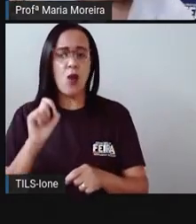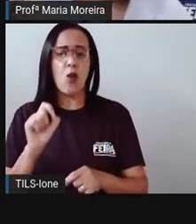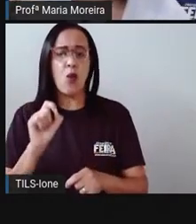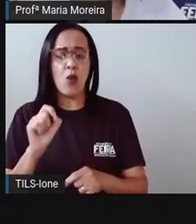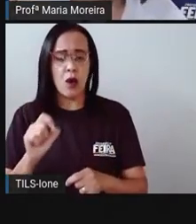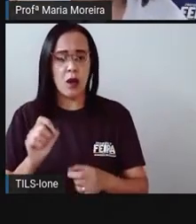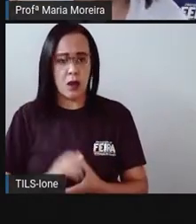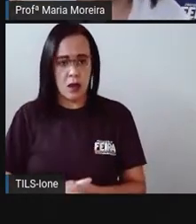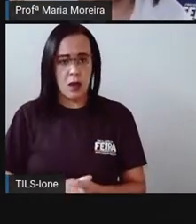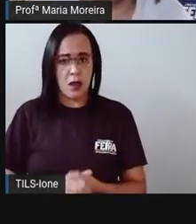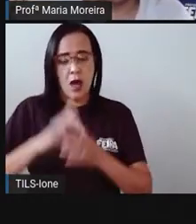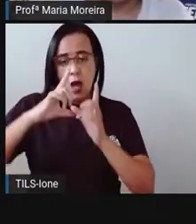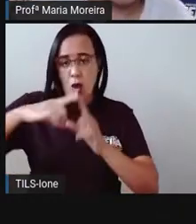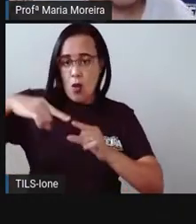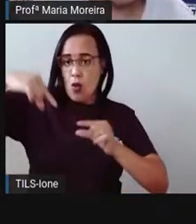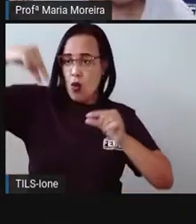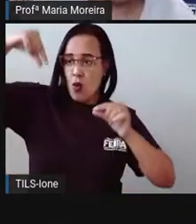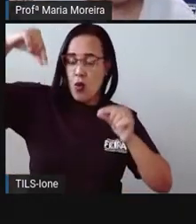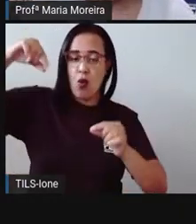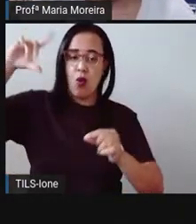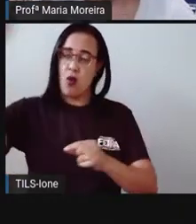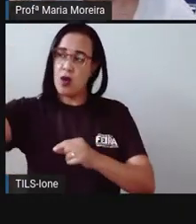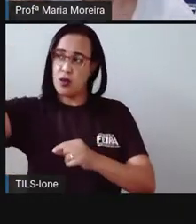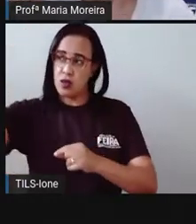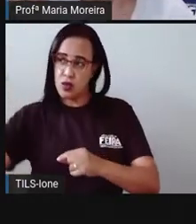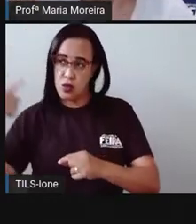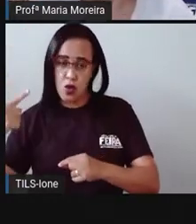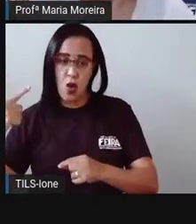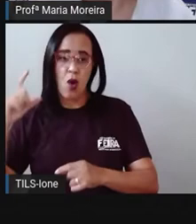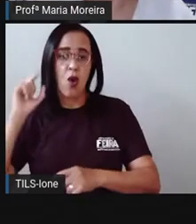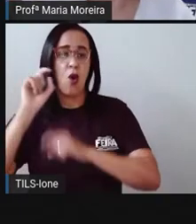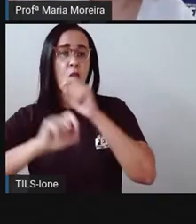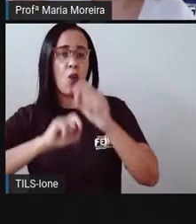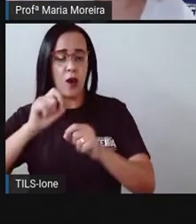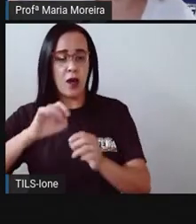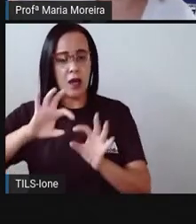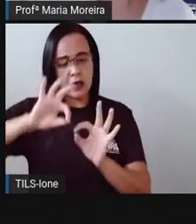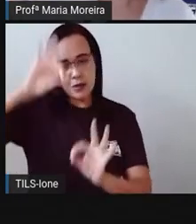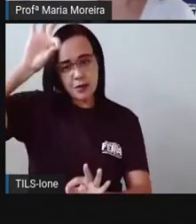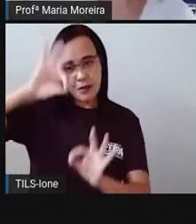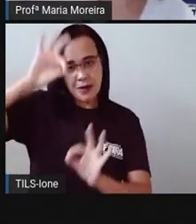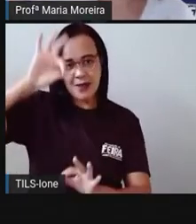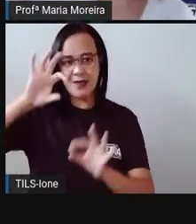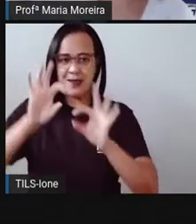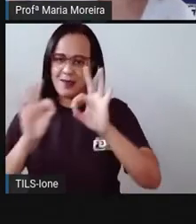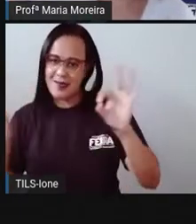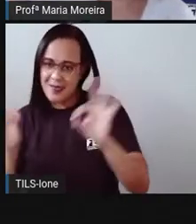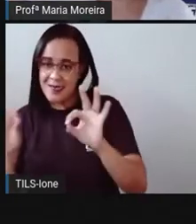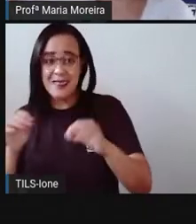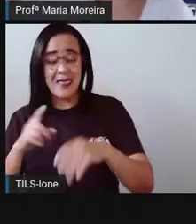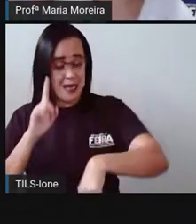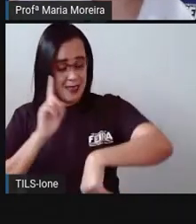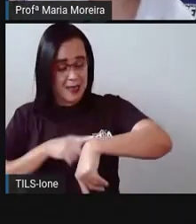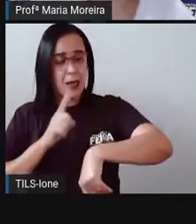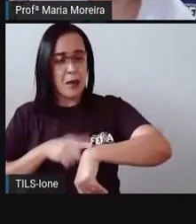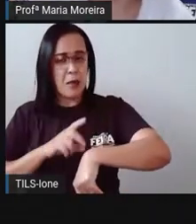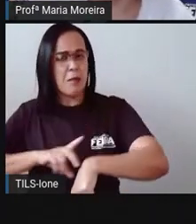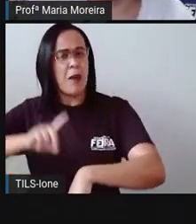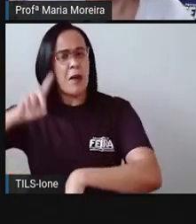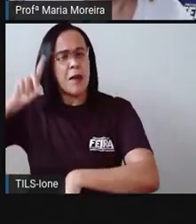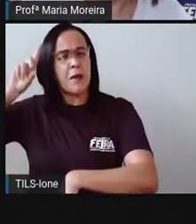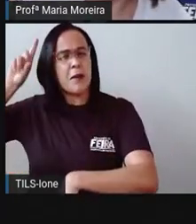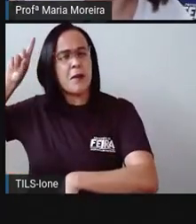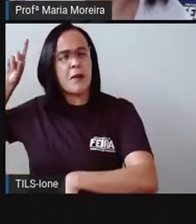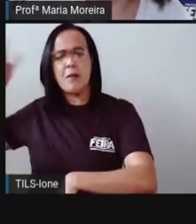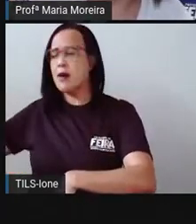ela a lua, seja ela o sol e que esse medir de tempo vem aí desde os primórdios lá